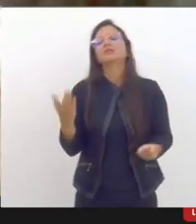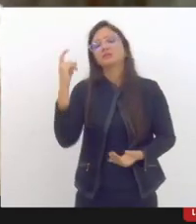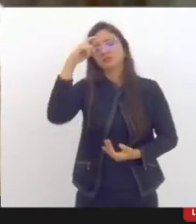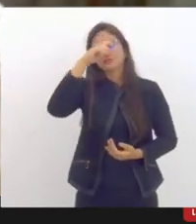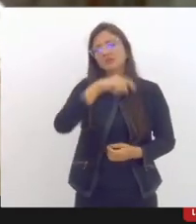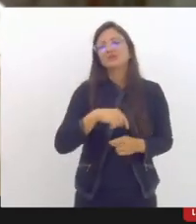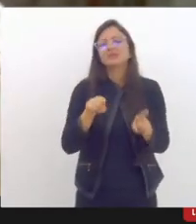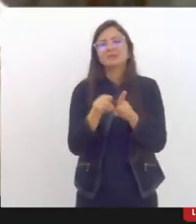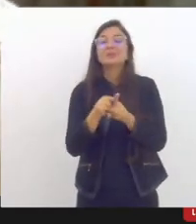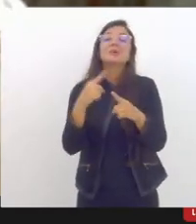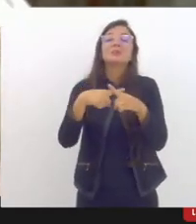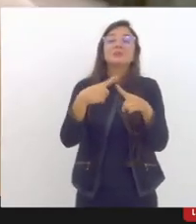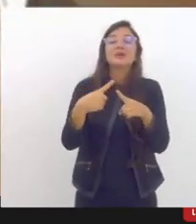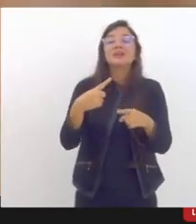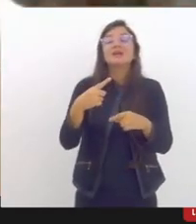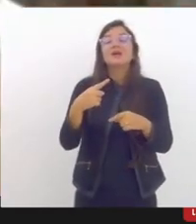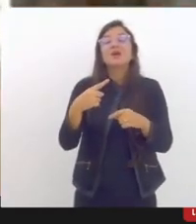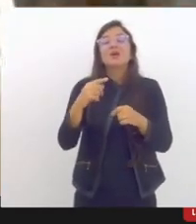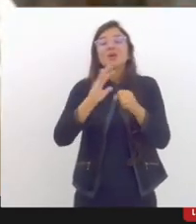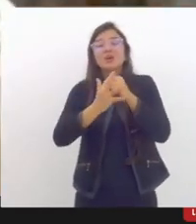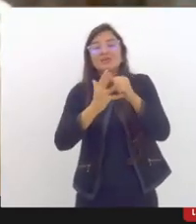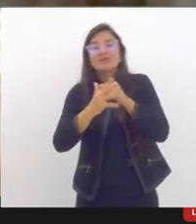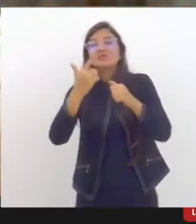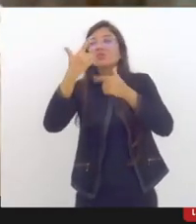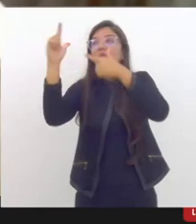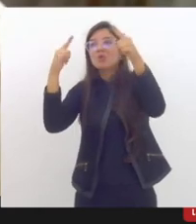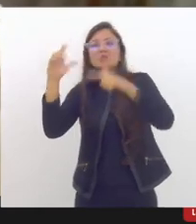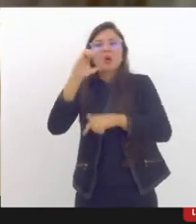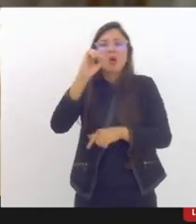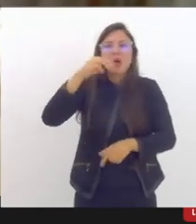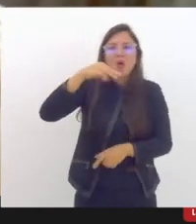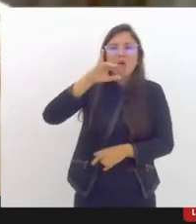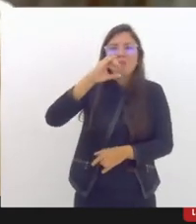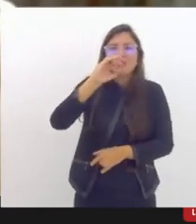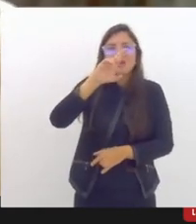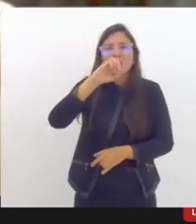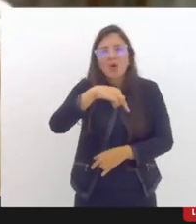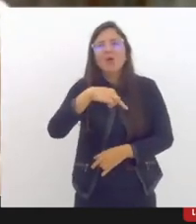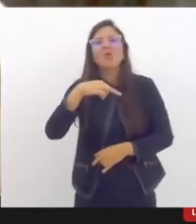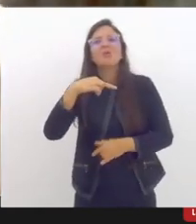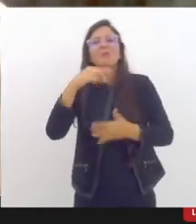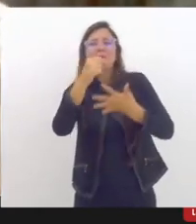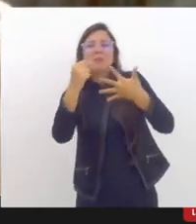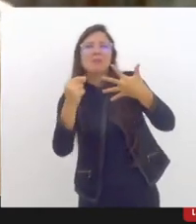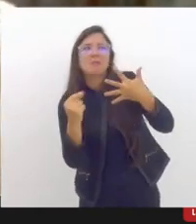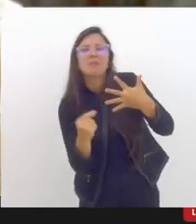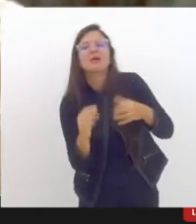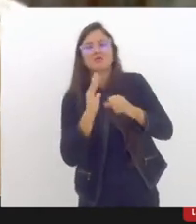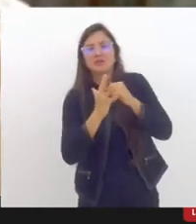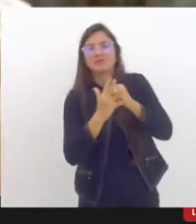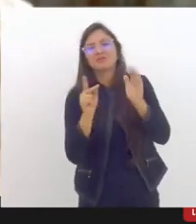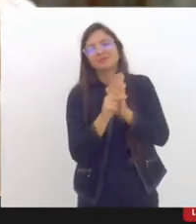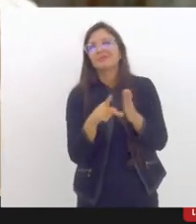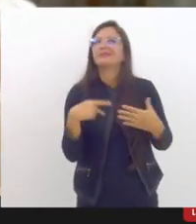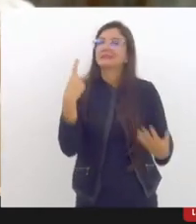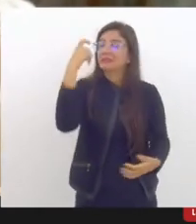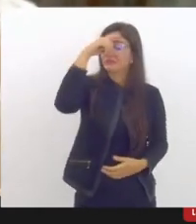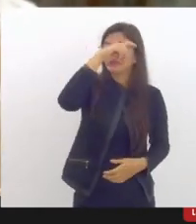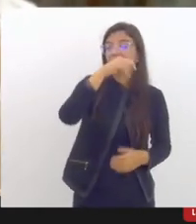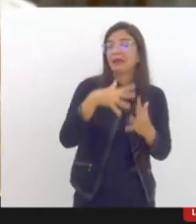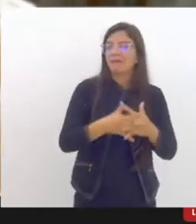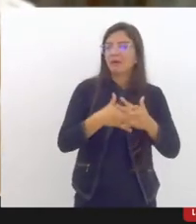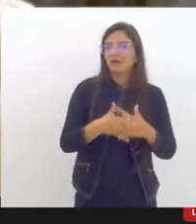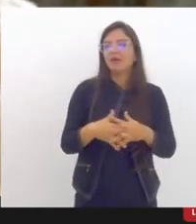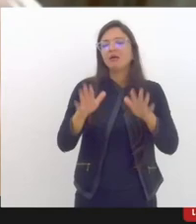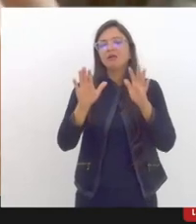vírus enfim quando achou que estava tudo bem veio a Ômicron e houve um outro problema mas eu queria colocar aqui minha fala de